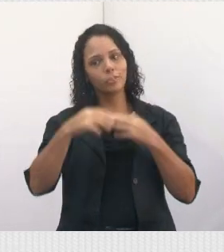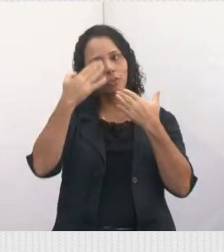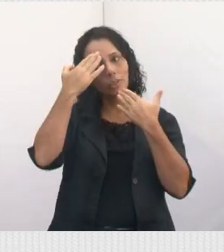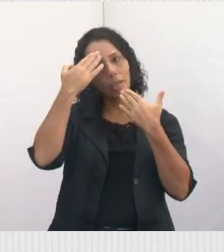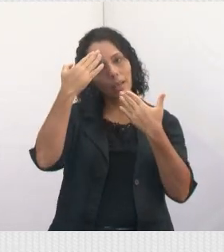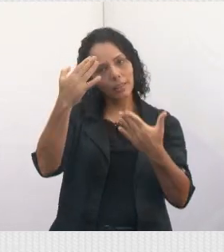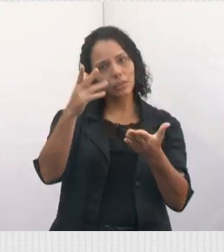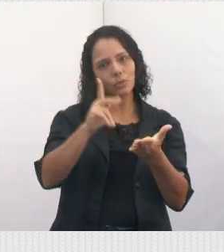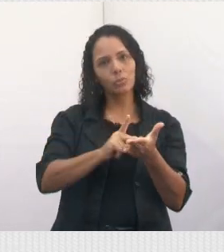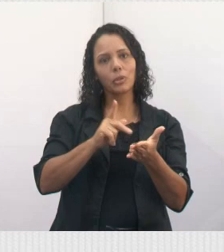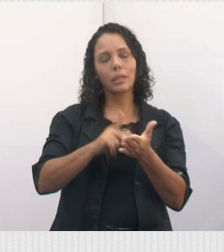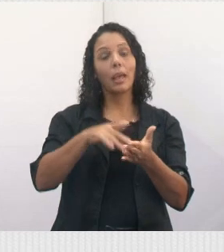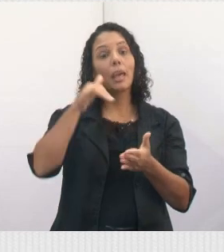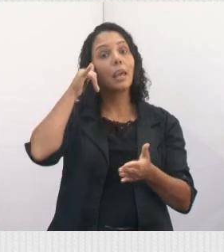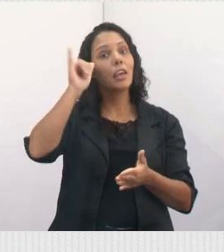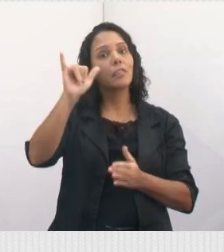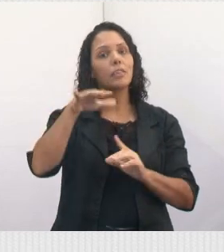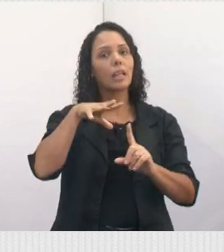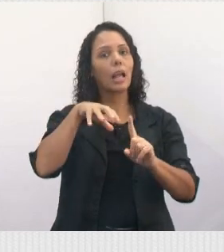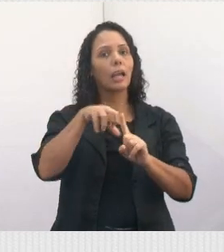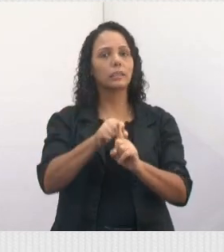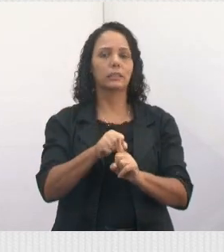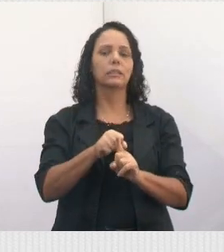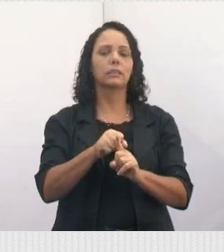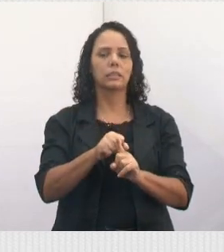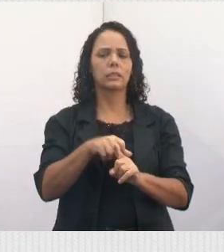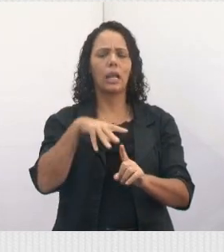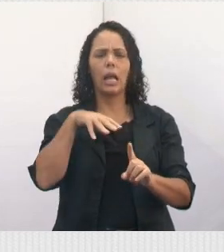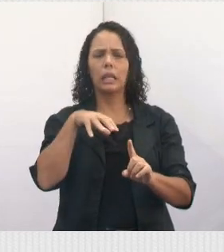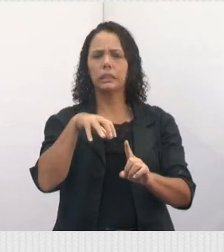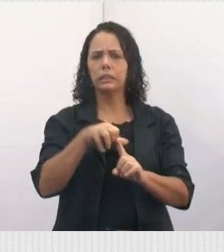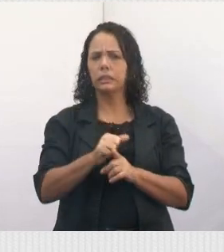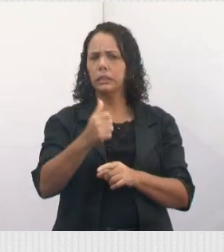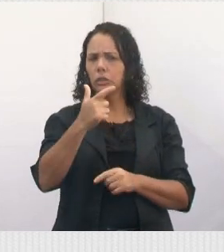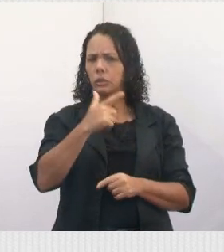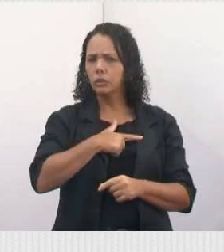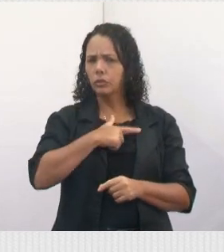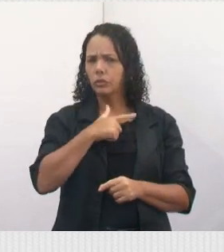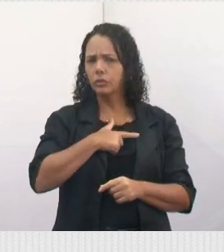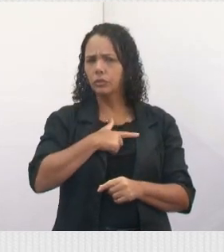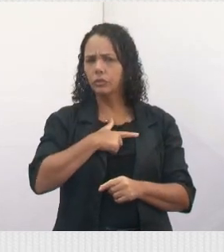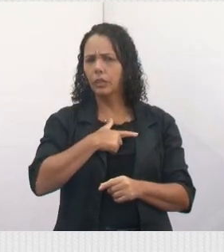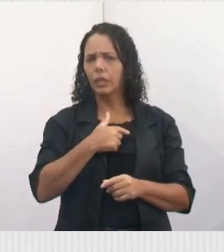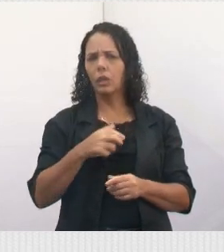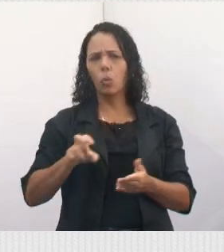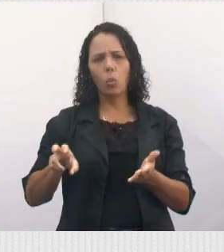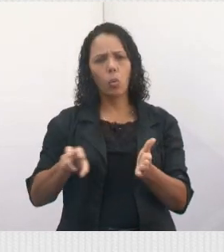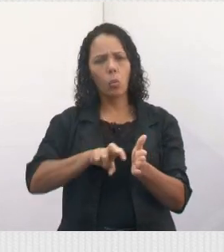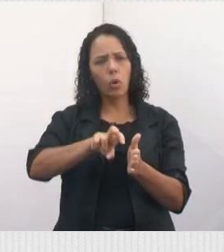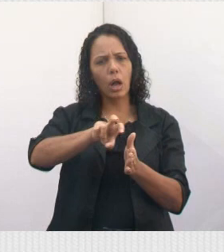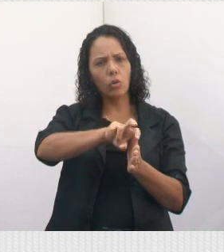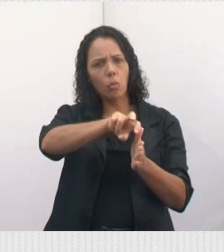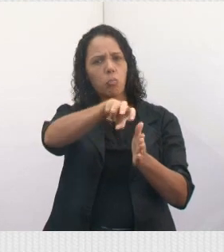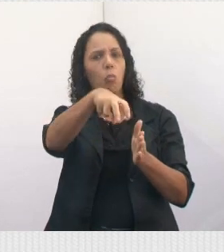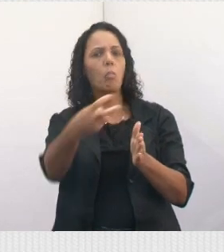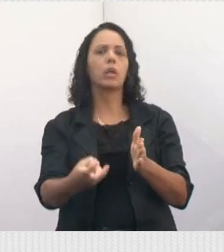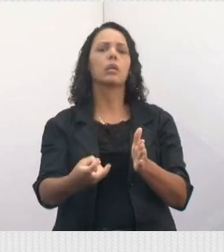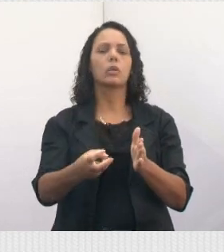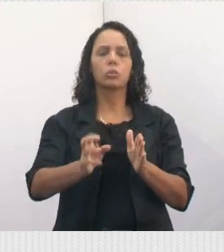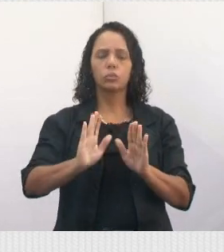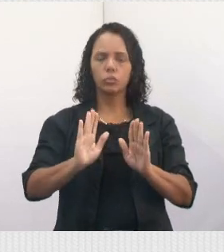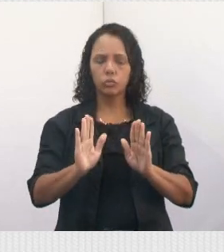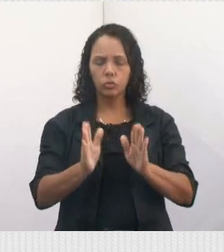porque realmente vai evitar muitos acidentes, tá? Acidente feio, viu, gente? O último que eu vi lá, o carro capotou. Um local, assim,